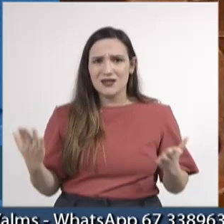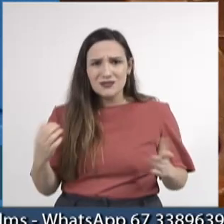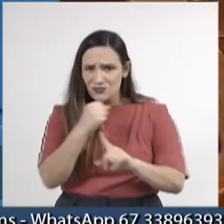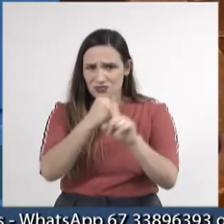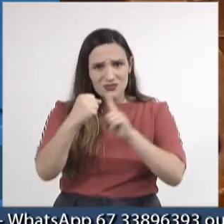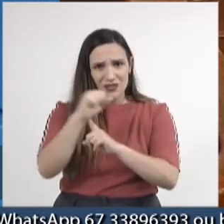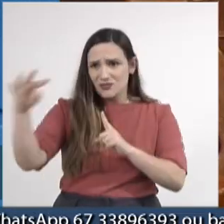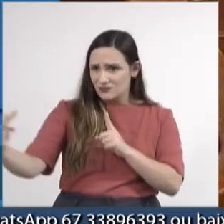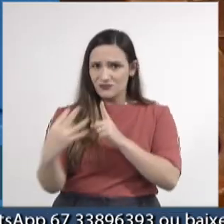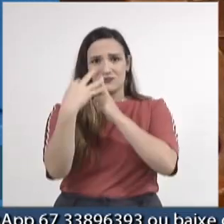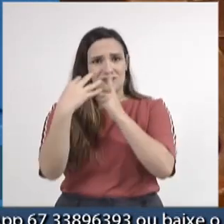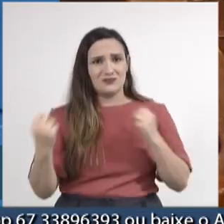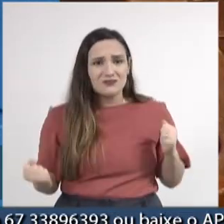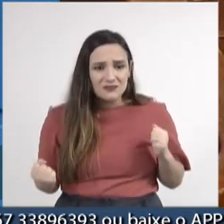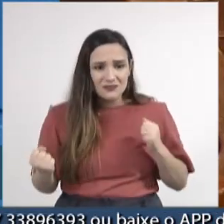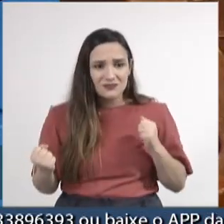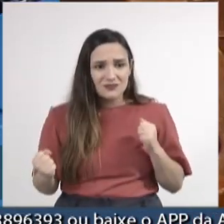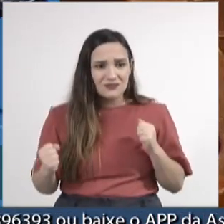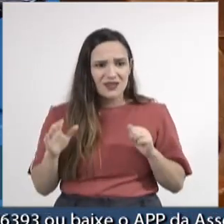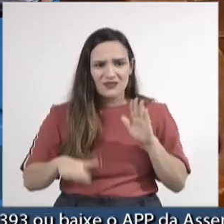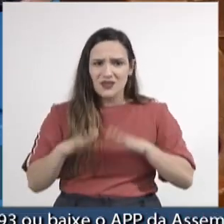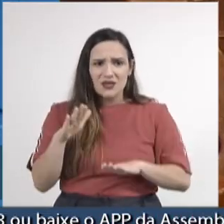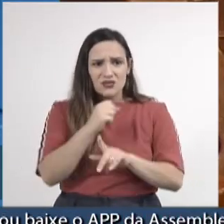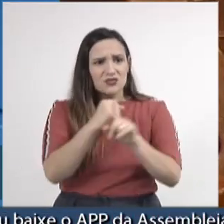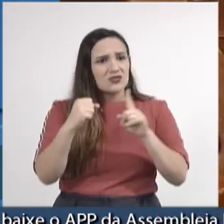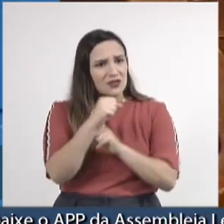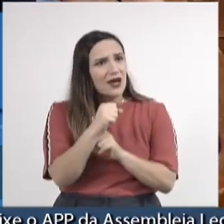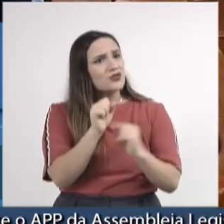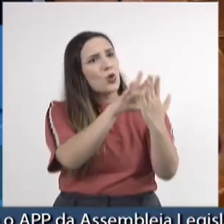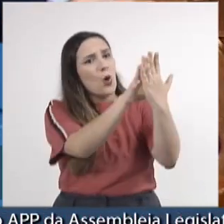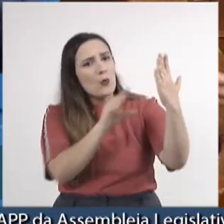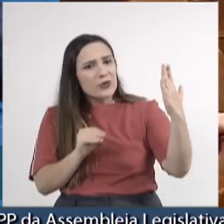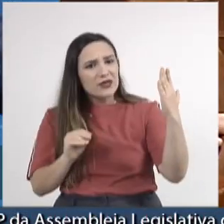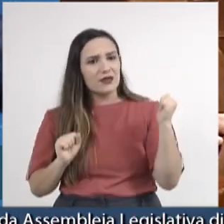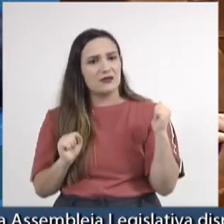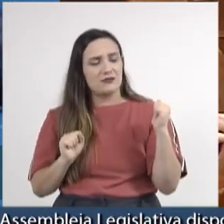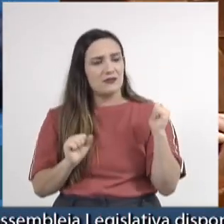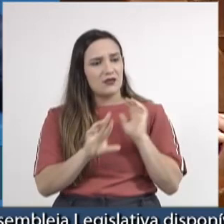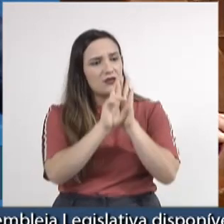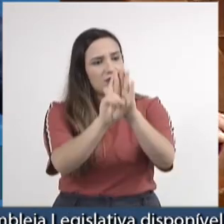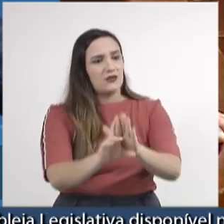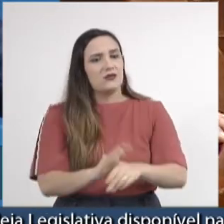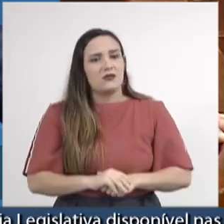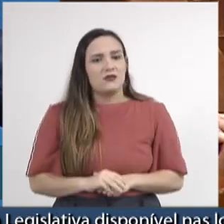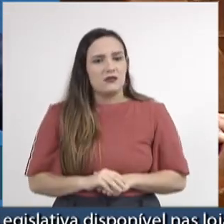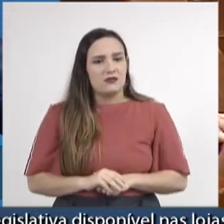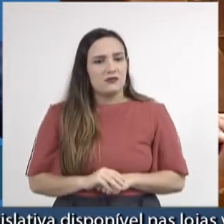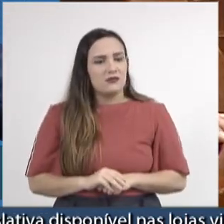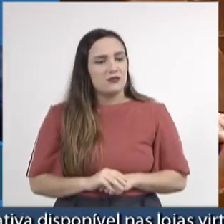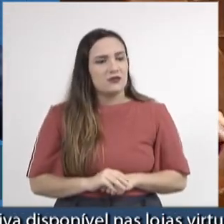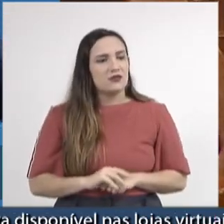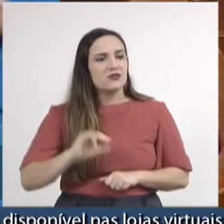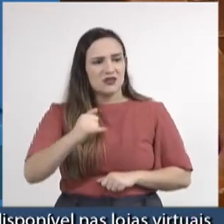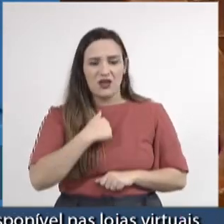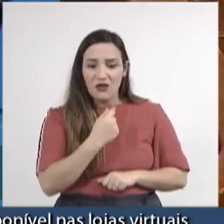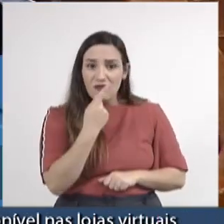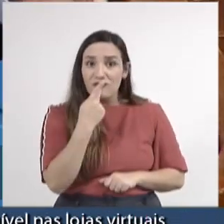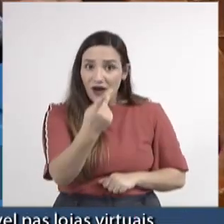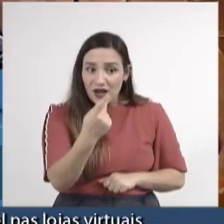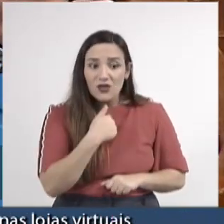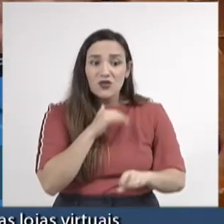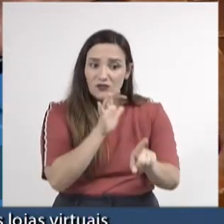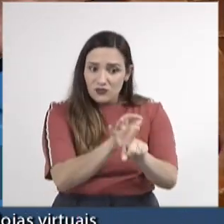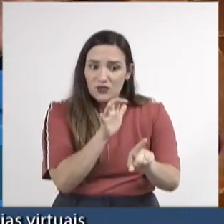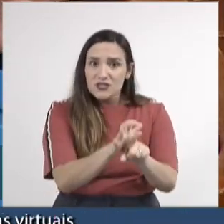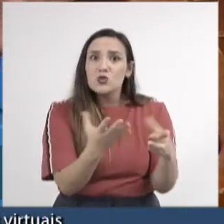sociedade e a sociedade muitas vezes se espelha nos seus representantes. Então, quando eu digo alguma coisa, estou influenciando